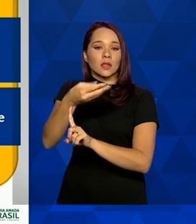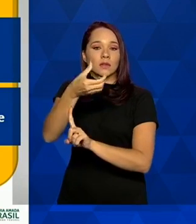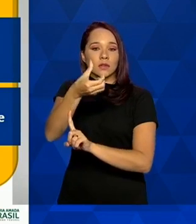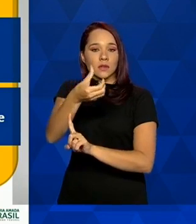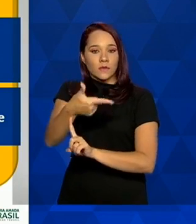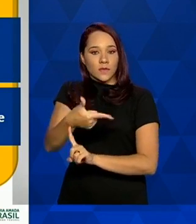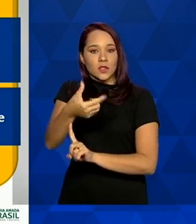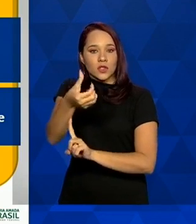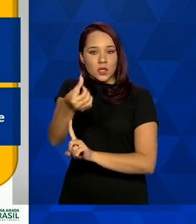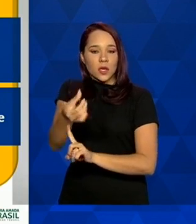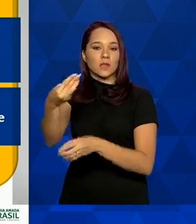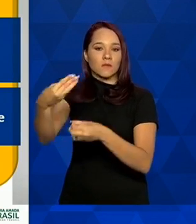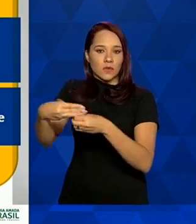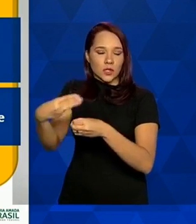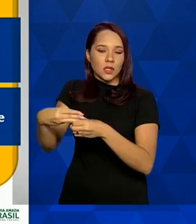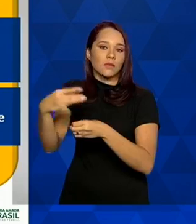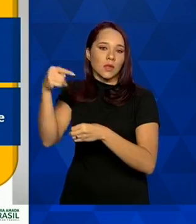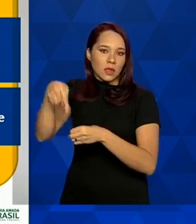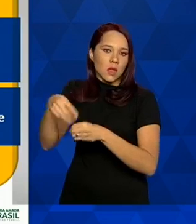municípios com essas características.